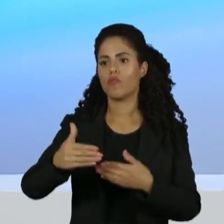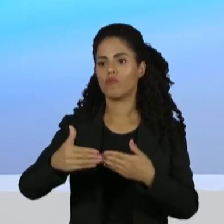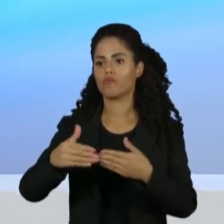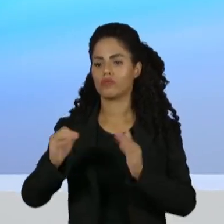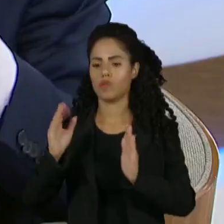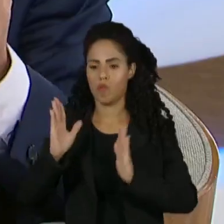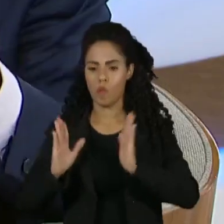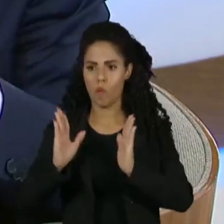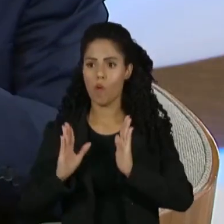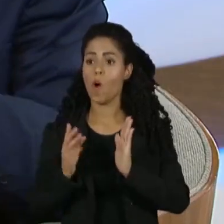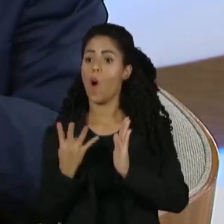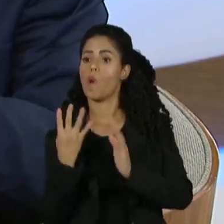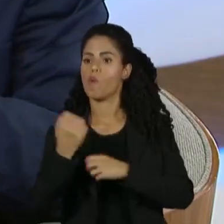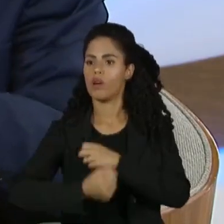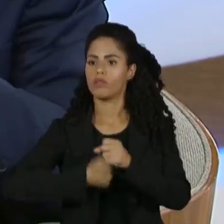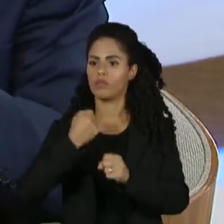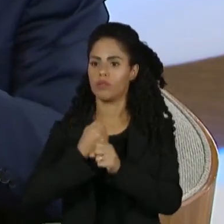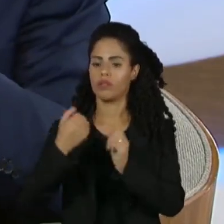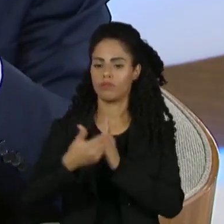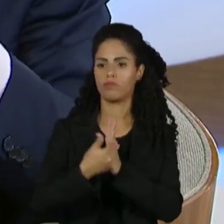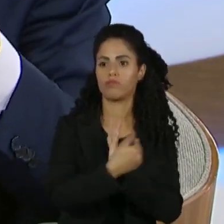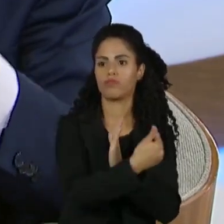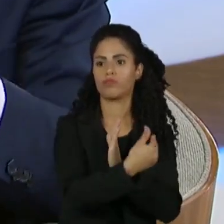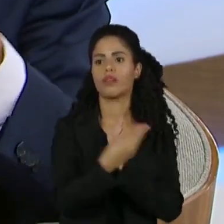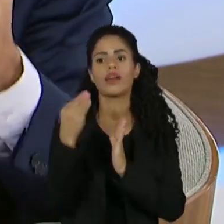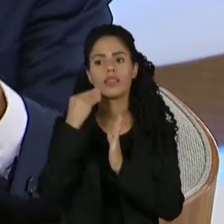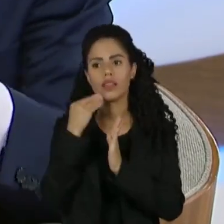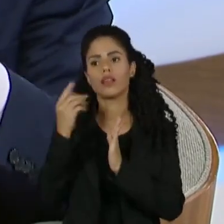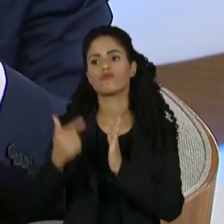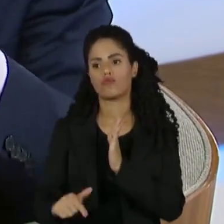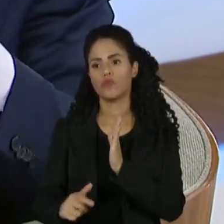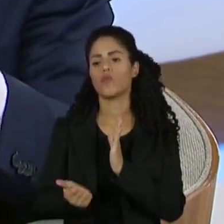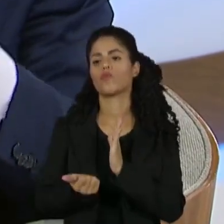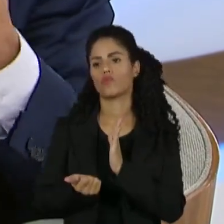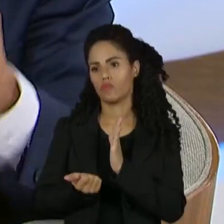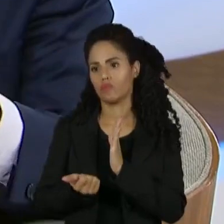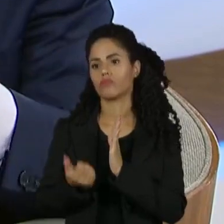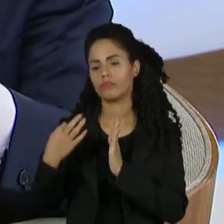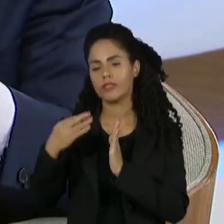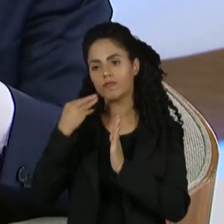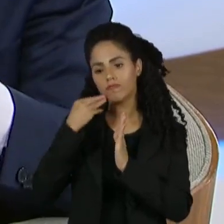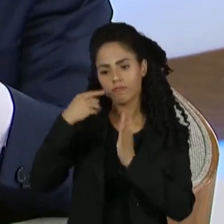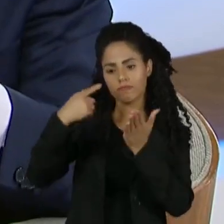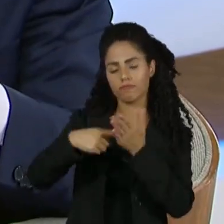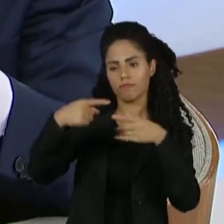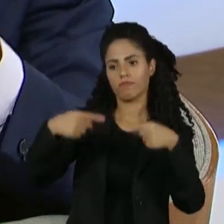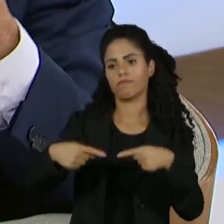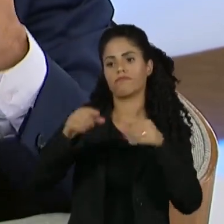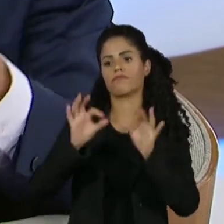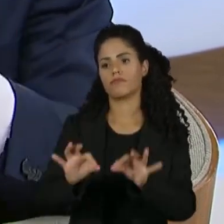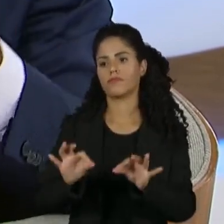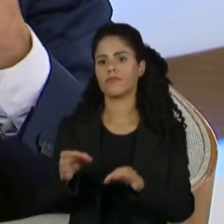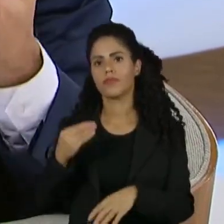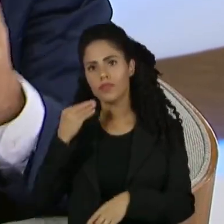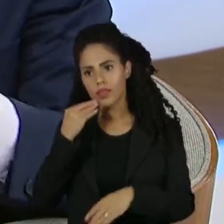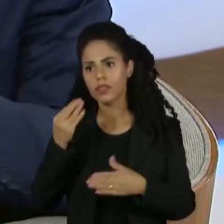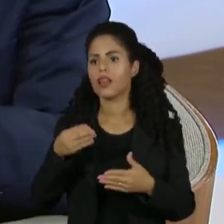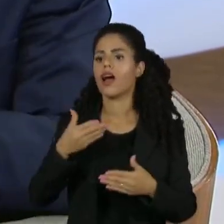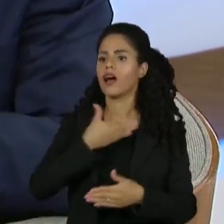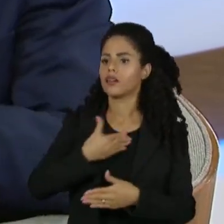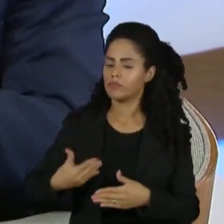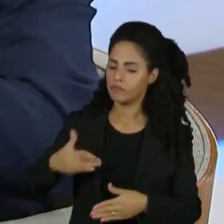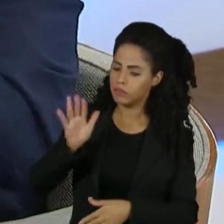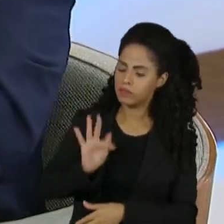Não vejo outro nome que reúna mais condições de continuar cumprindo esse papel de união, de